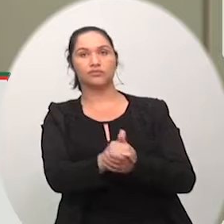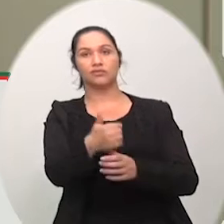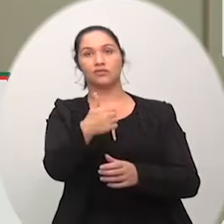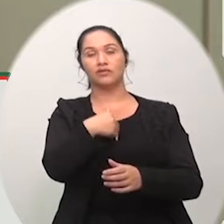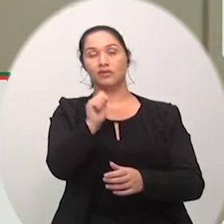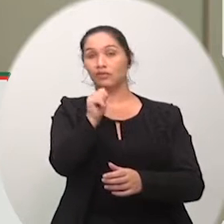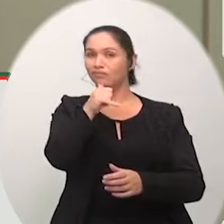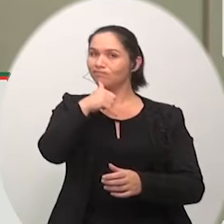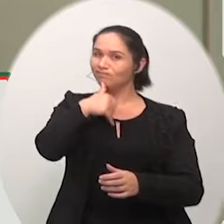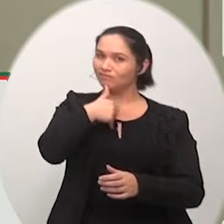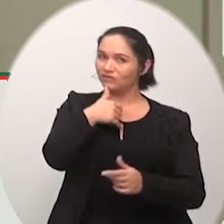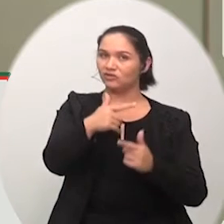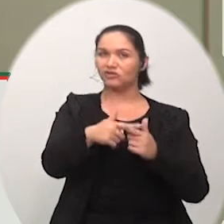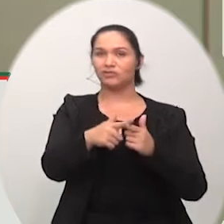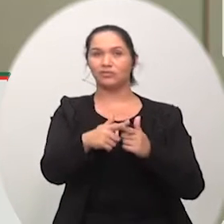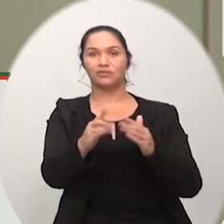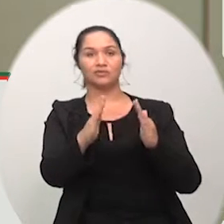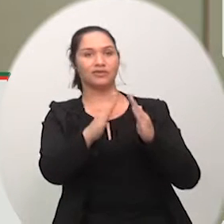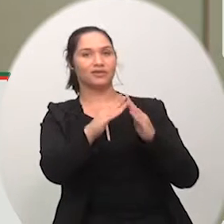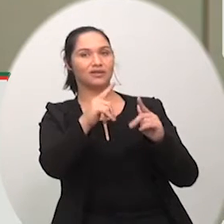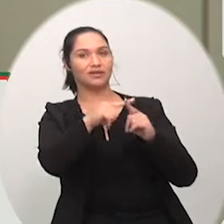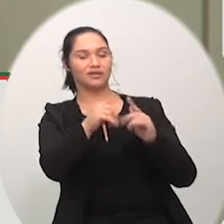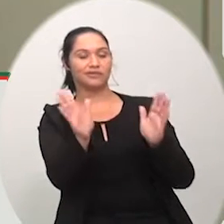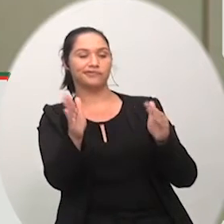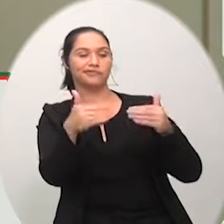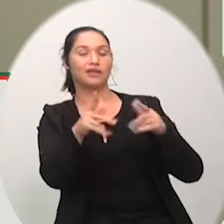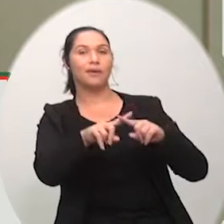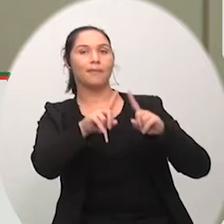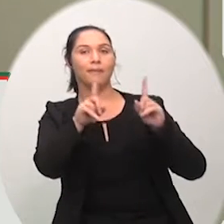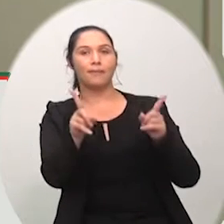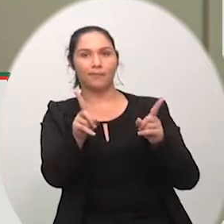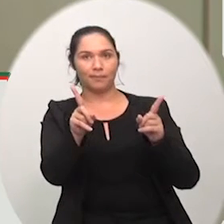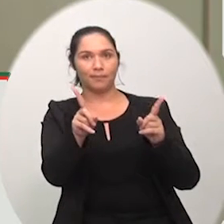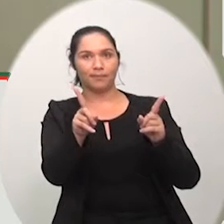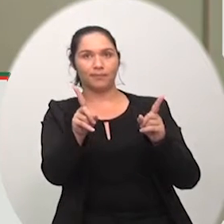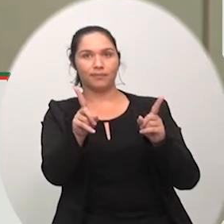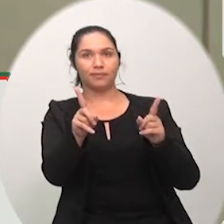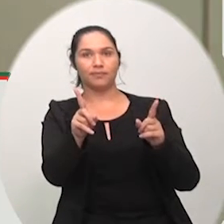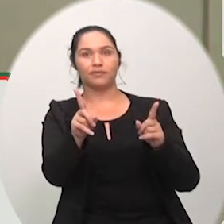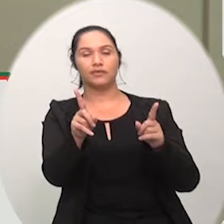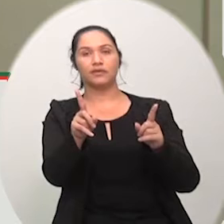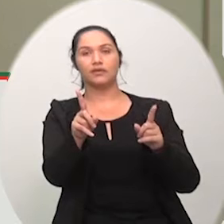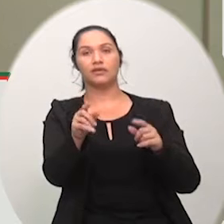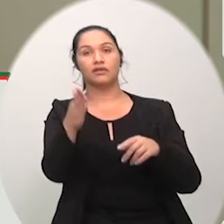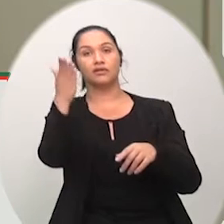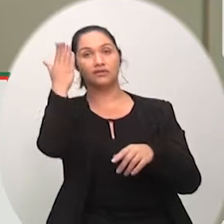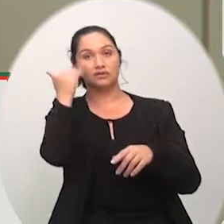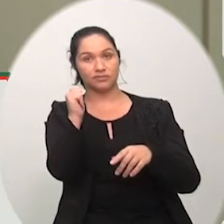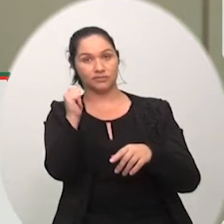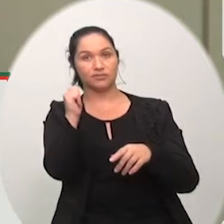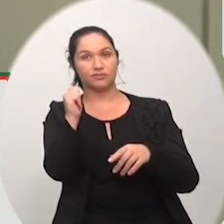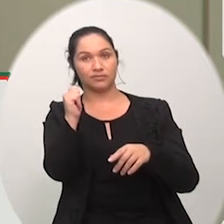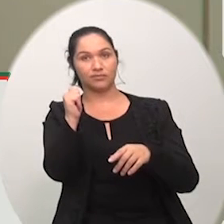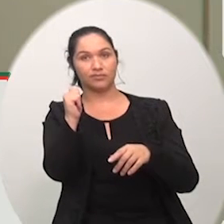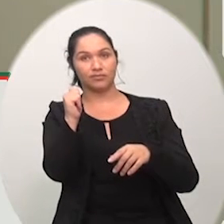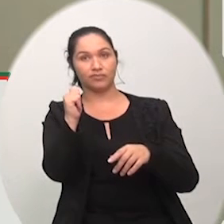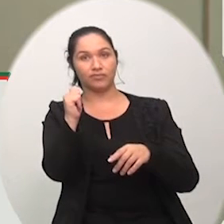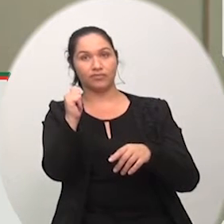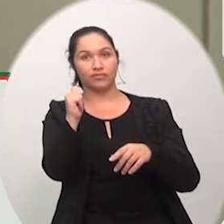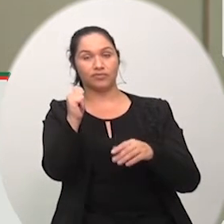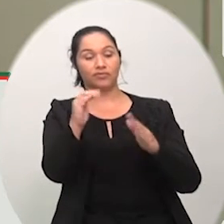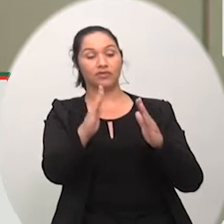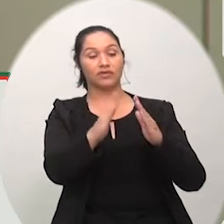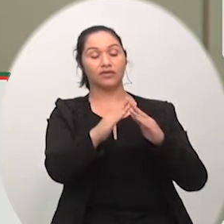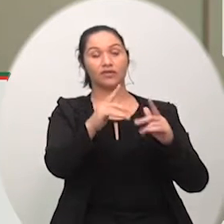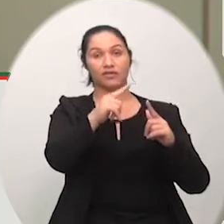lado pelo fechamento de uma igreja mas por outro lado essa igreja ali o espaço físico